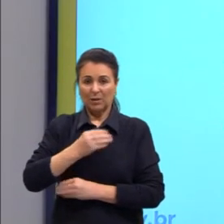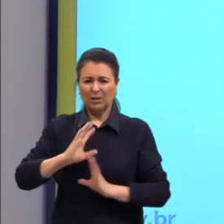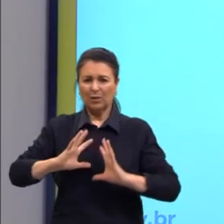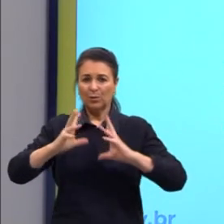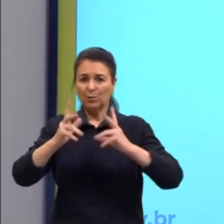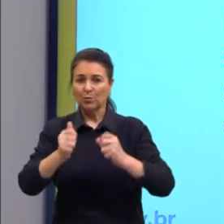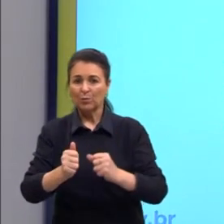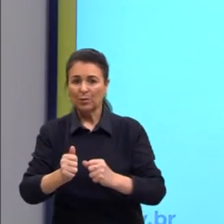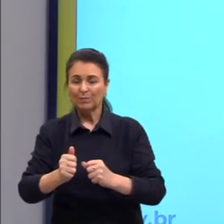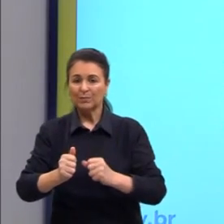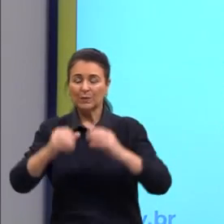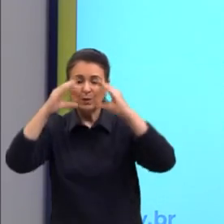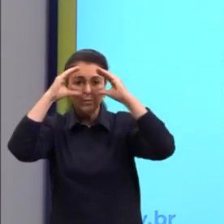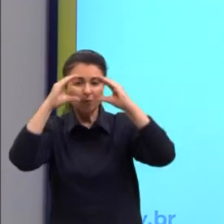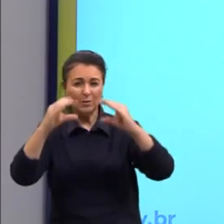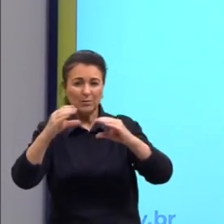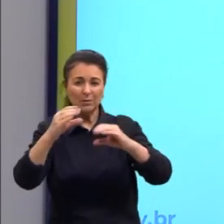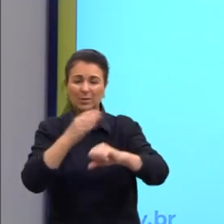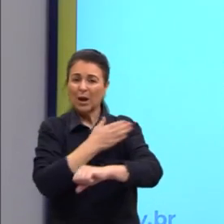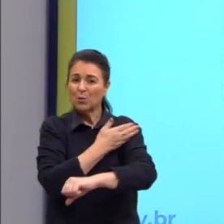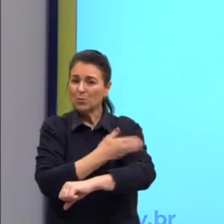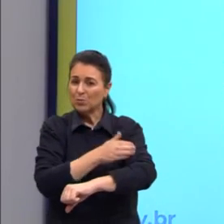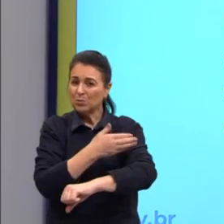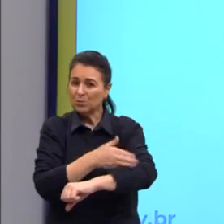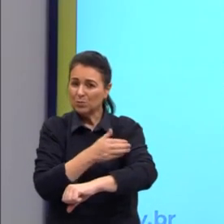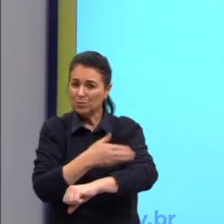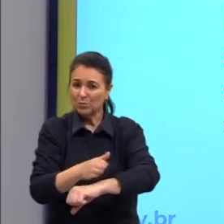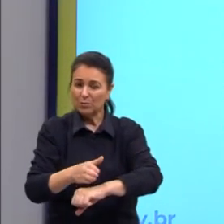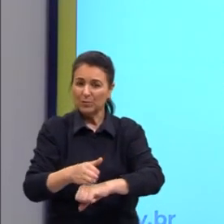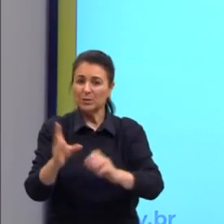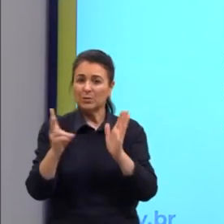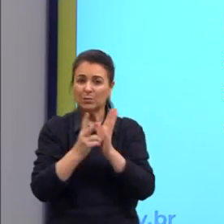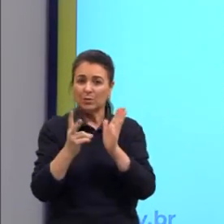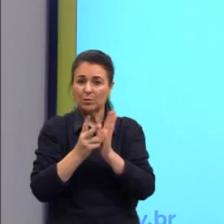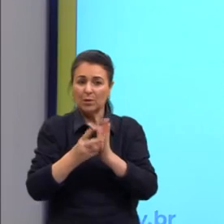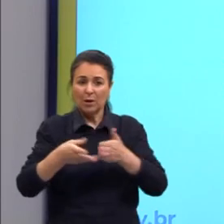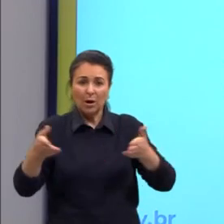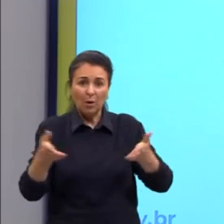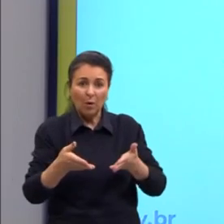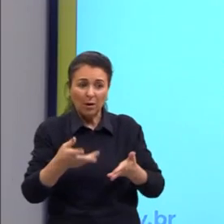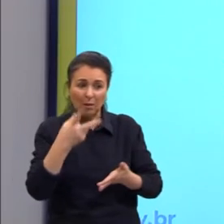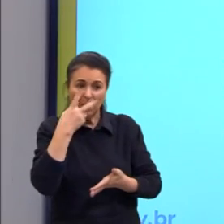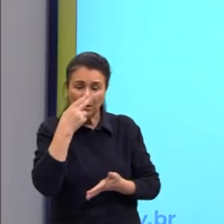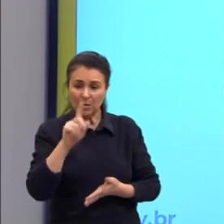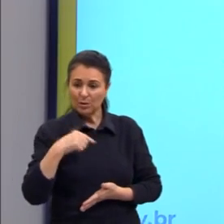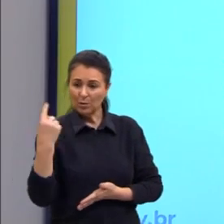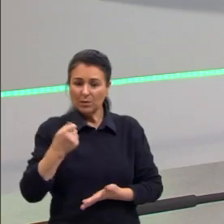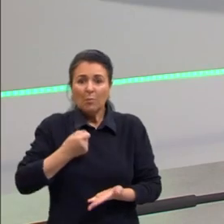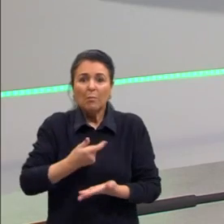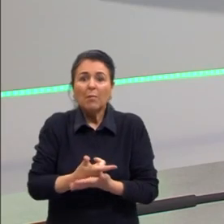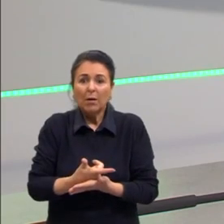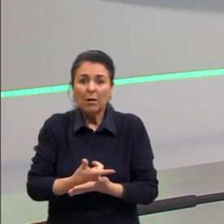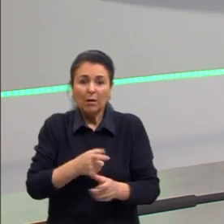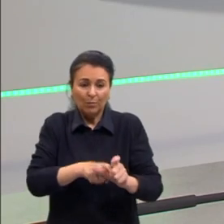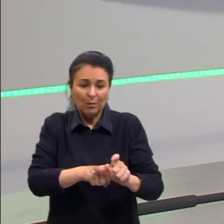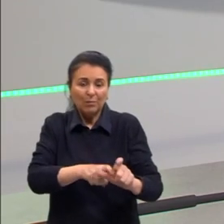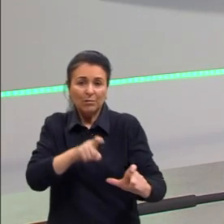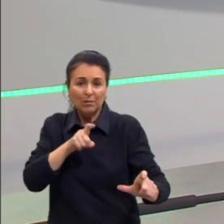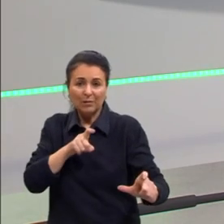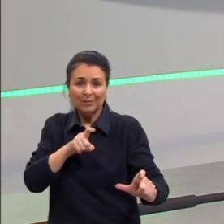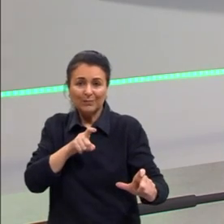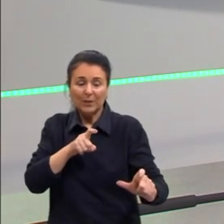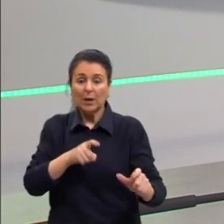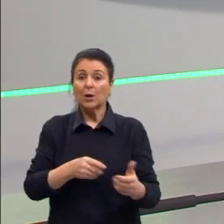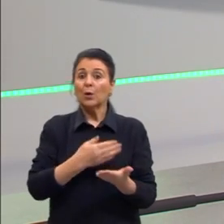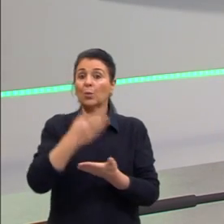seus costumes. Agora, é como se fosse um pagamento de dívida com indígena. Quando o Brasil se torna independente e